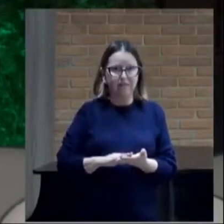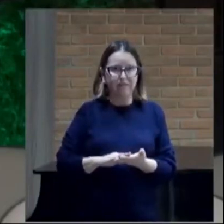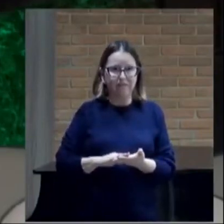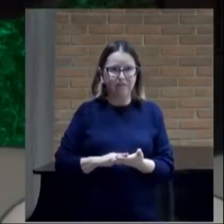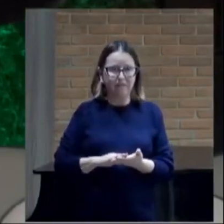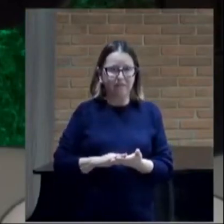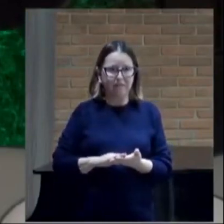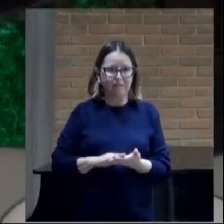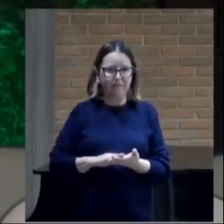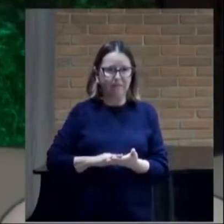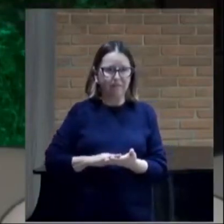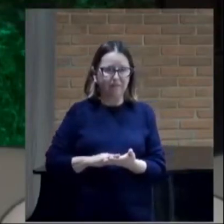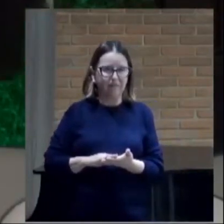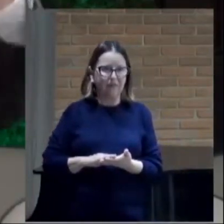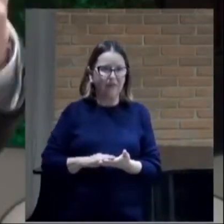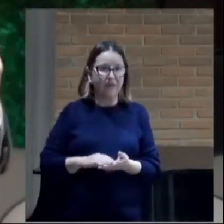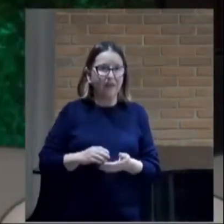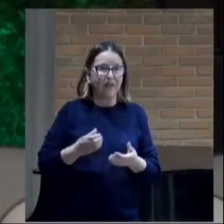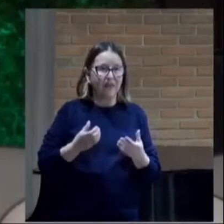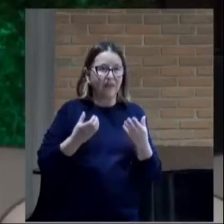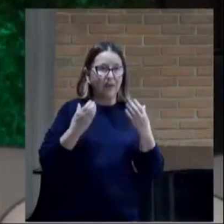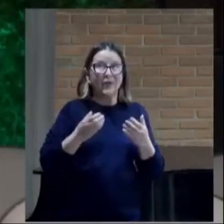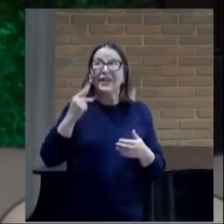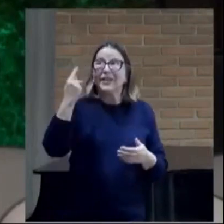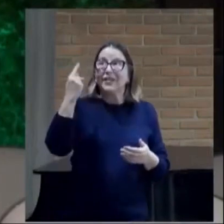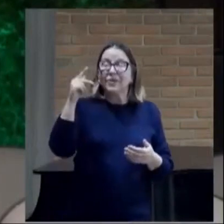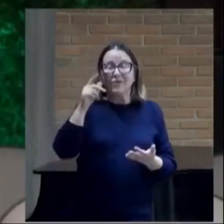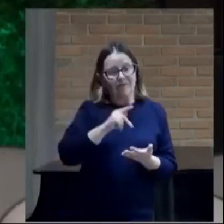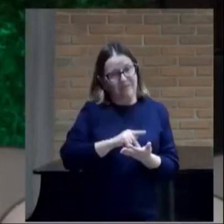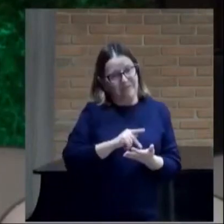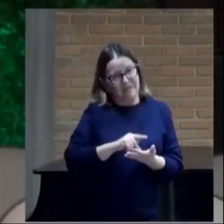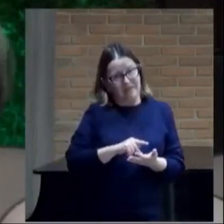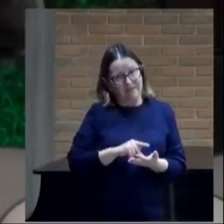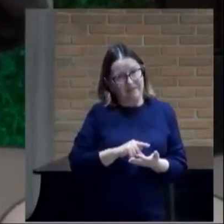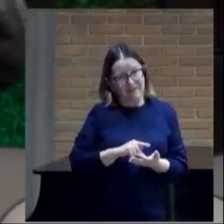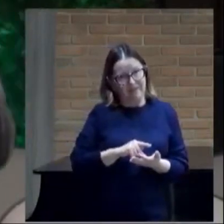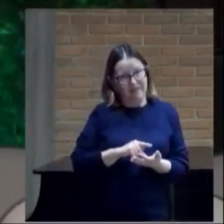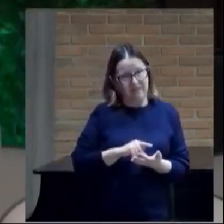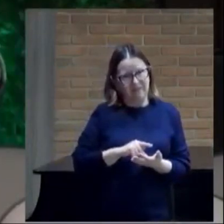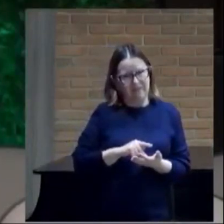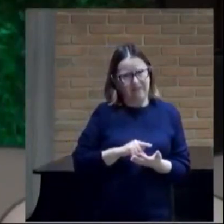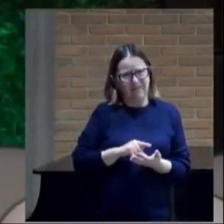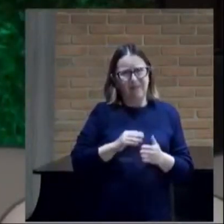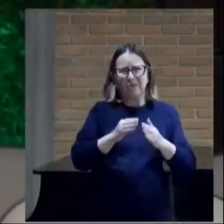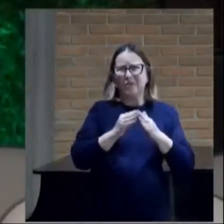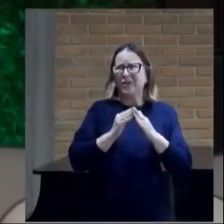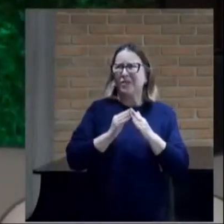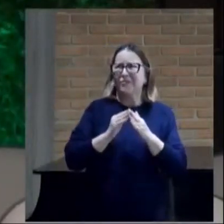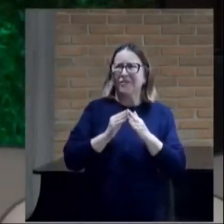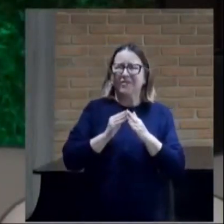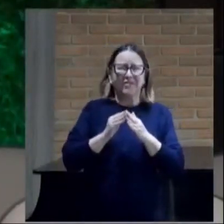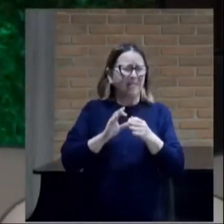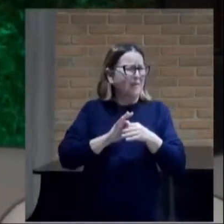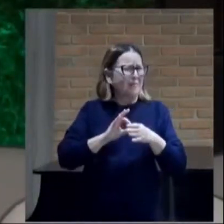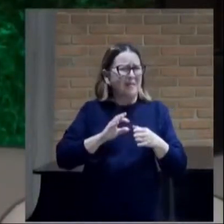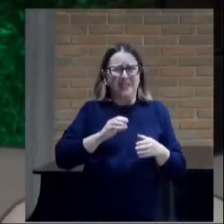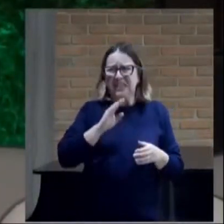na sua plenitude eu quero a tua verdade não me deixe ser enganado